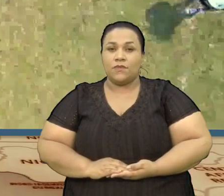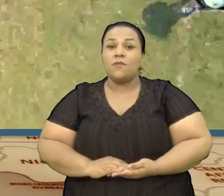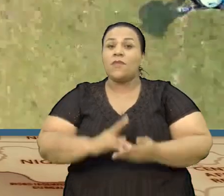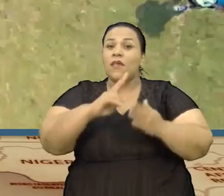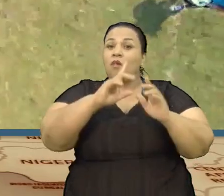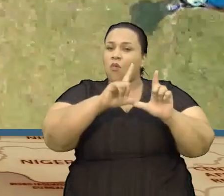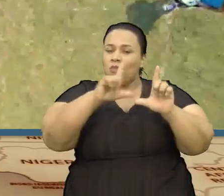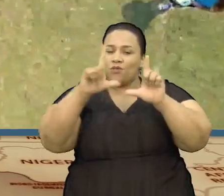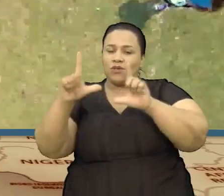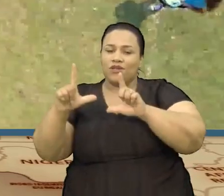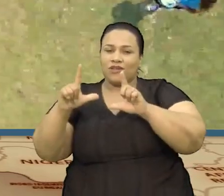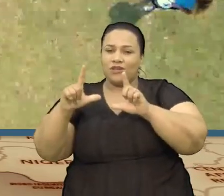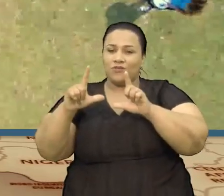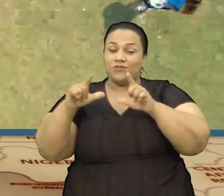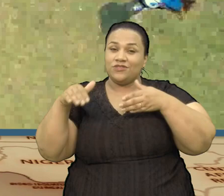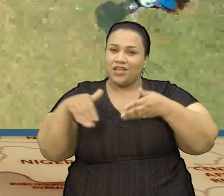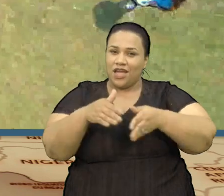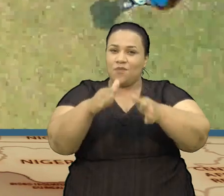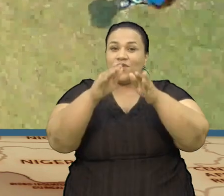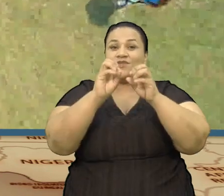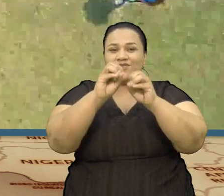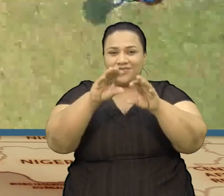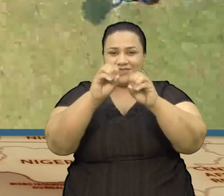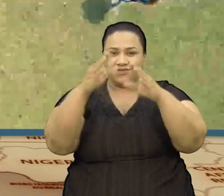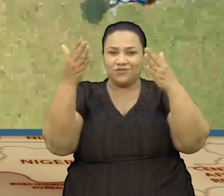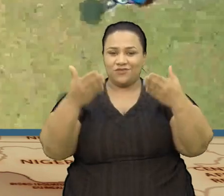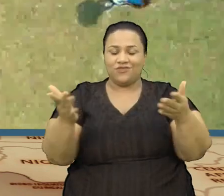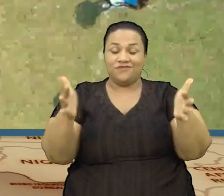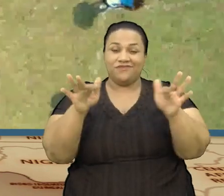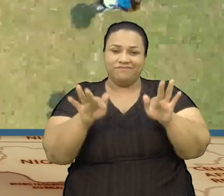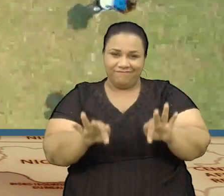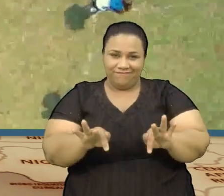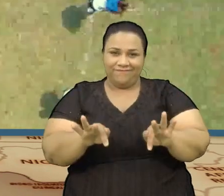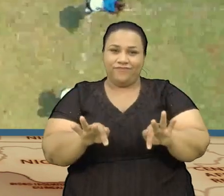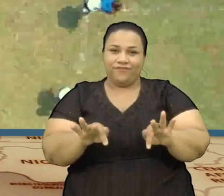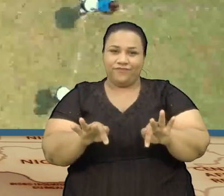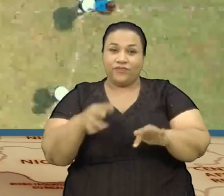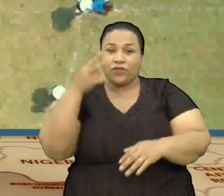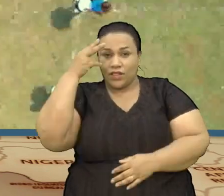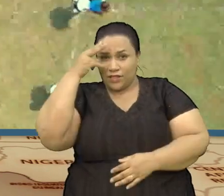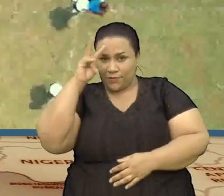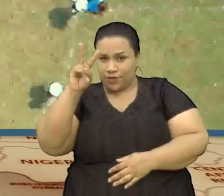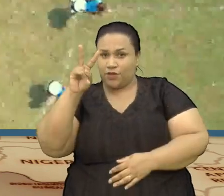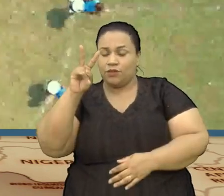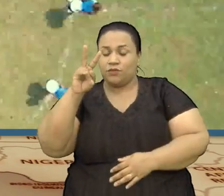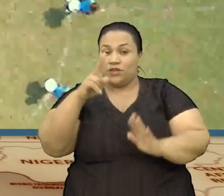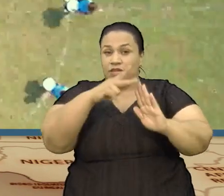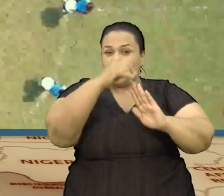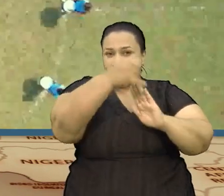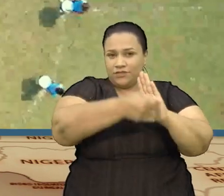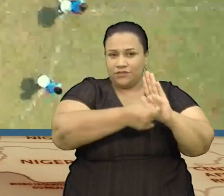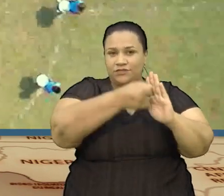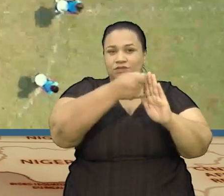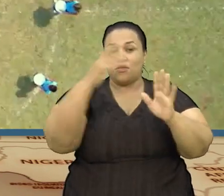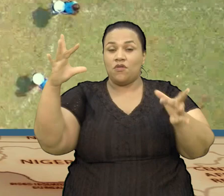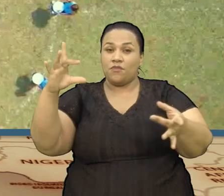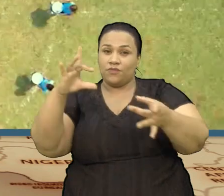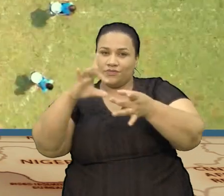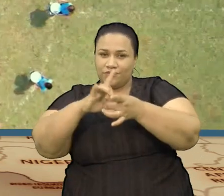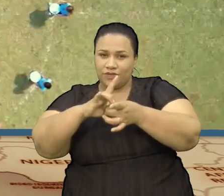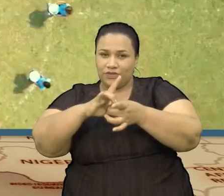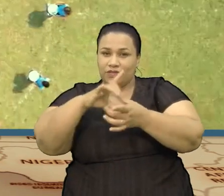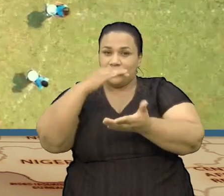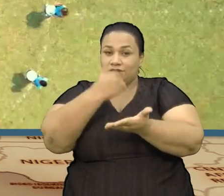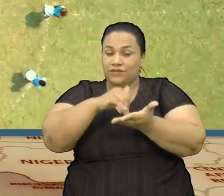O programa Caminhos de Educação De hoje Fica por aqui Lembrando que Este projeto É uma